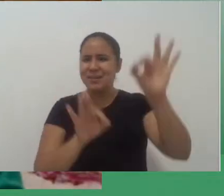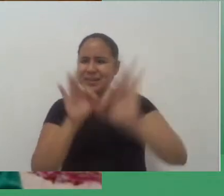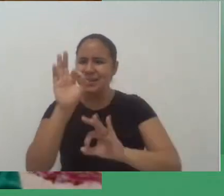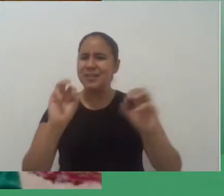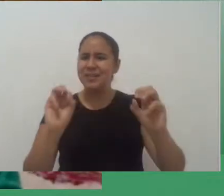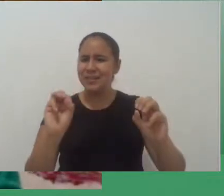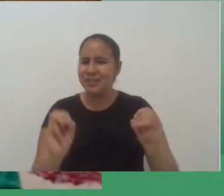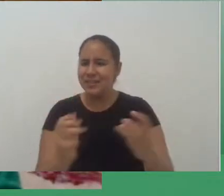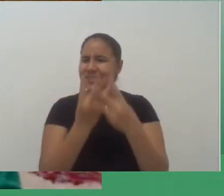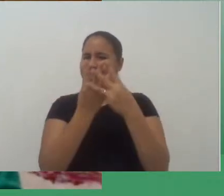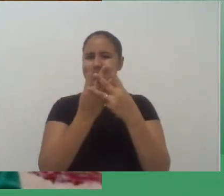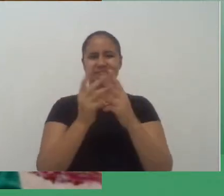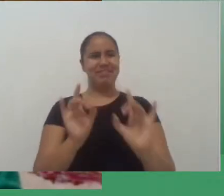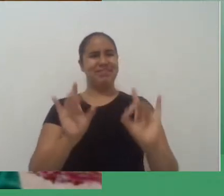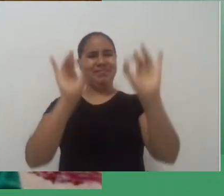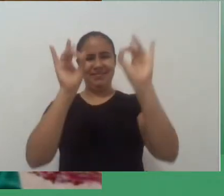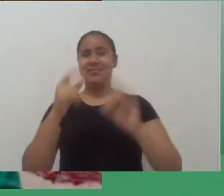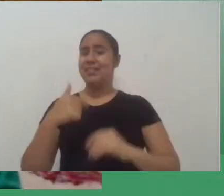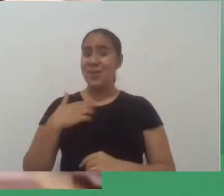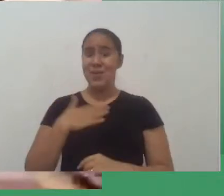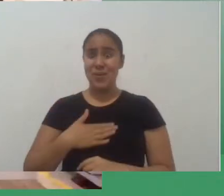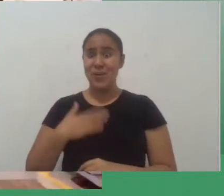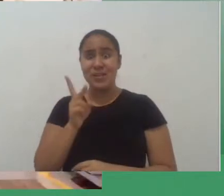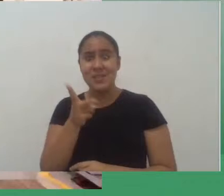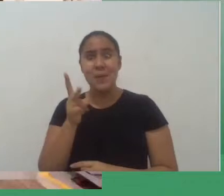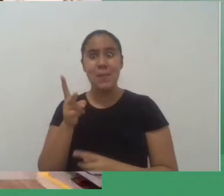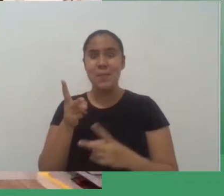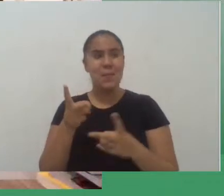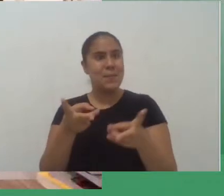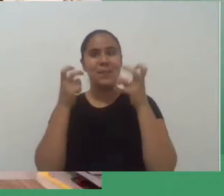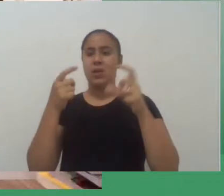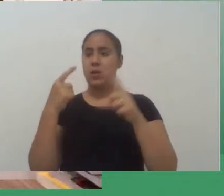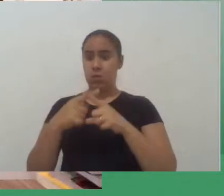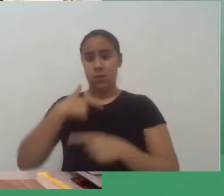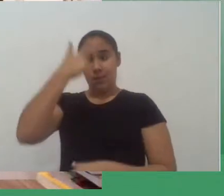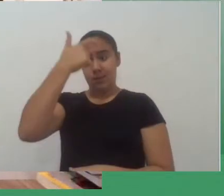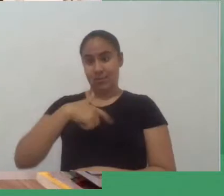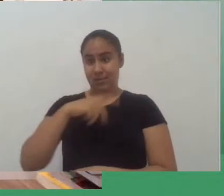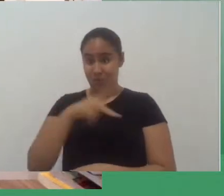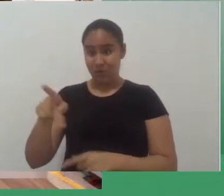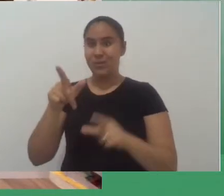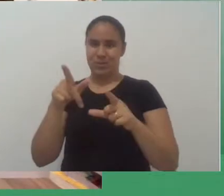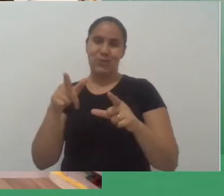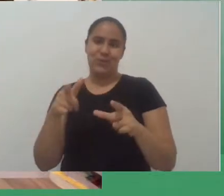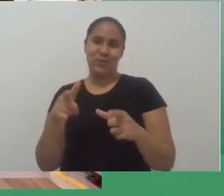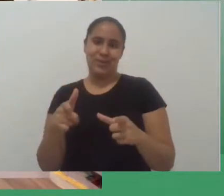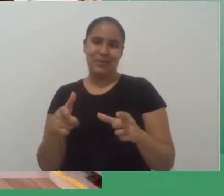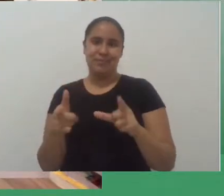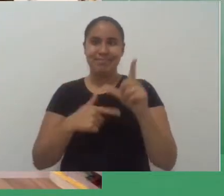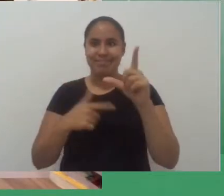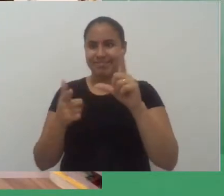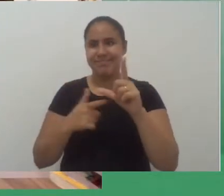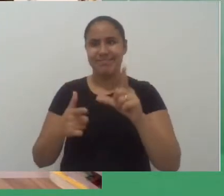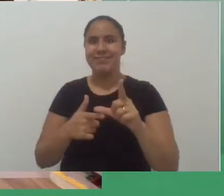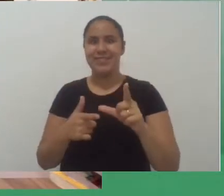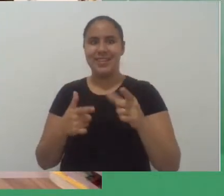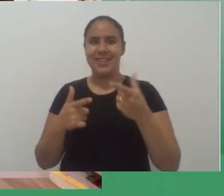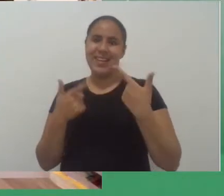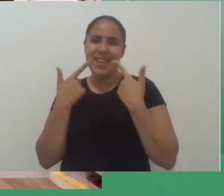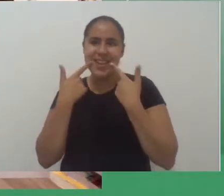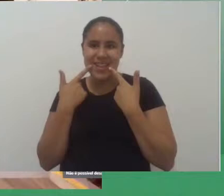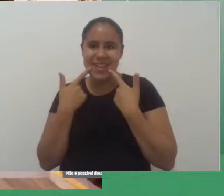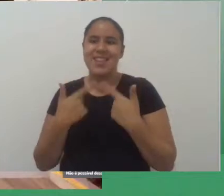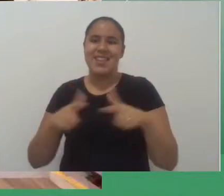eu gosto de chamar a atenção como professora de línguas o importante os recursos que a gente tem hoje em dia da imagem